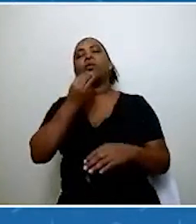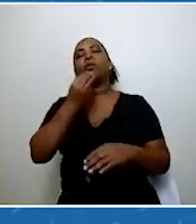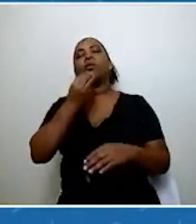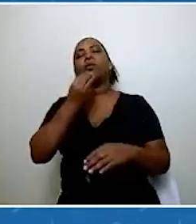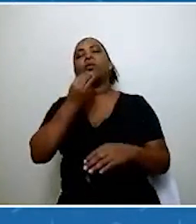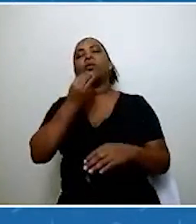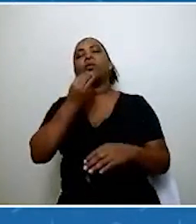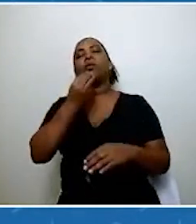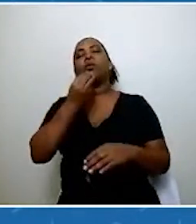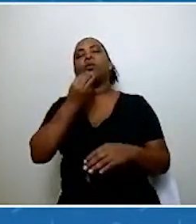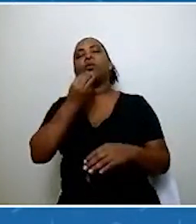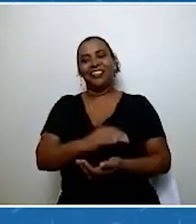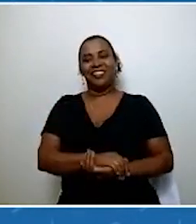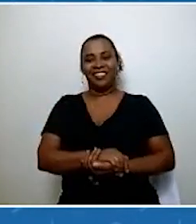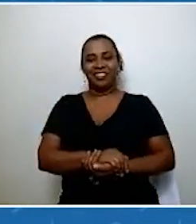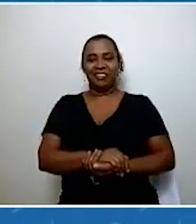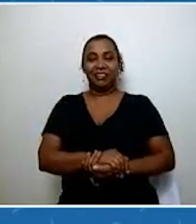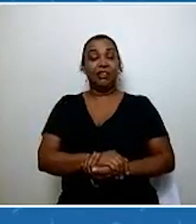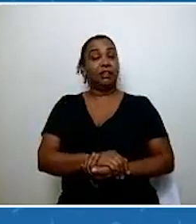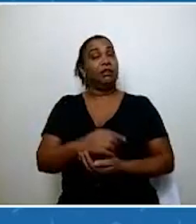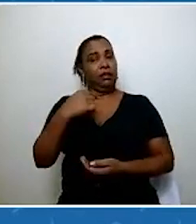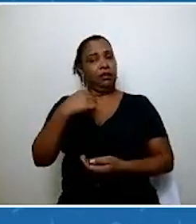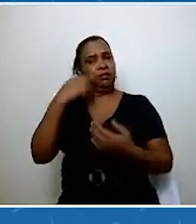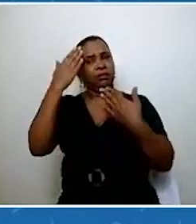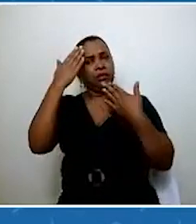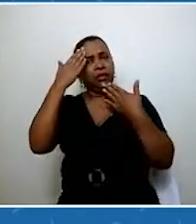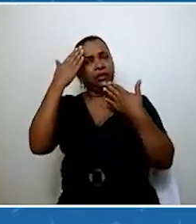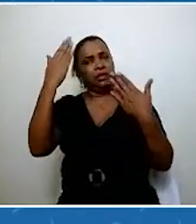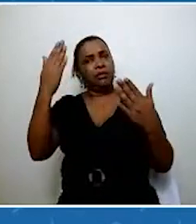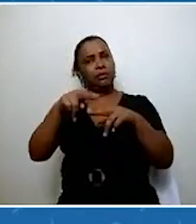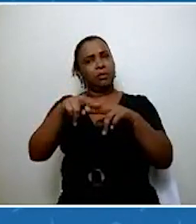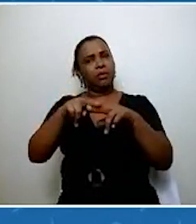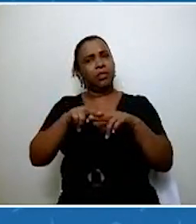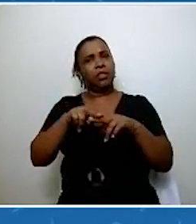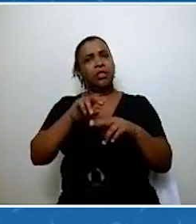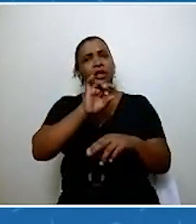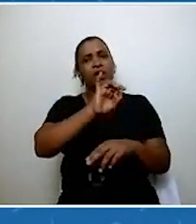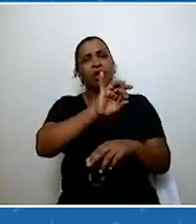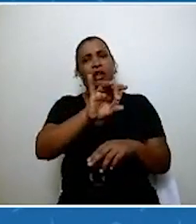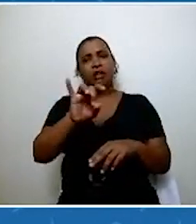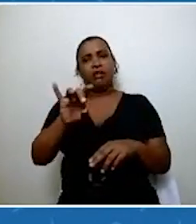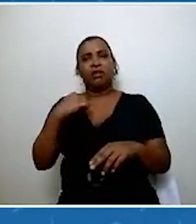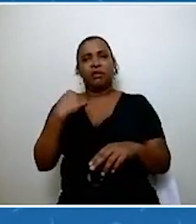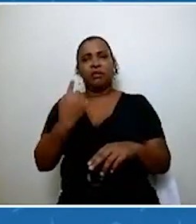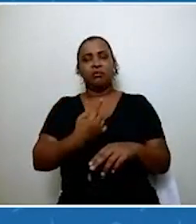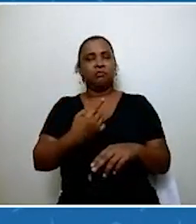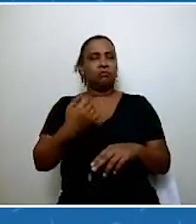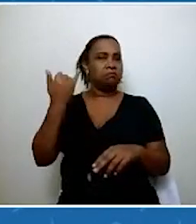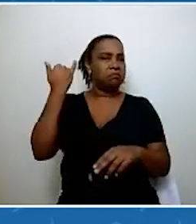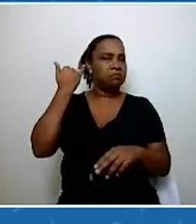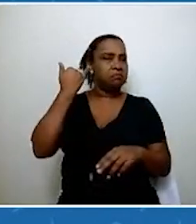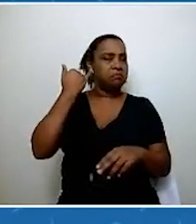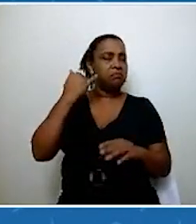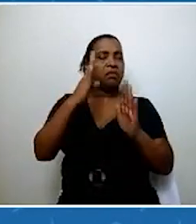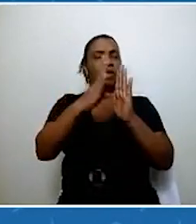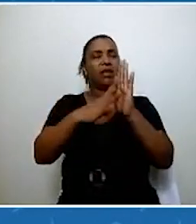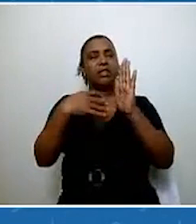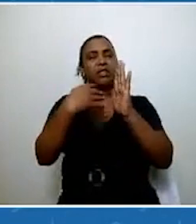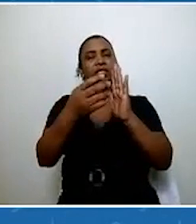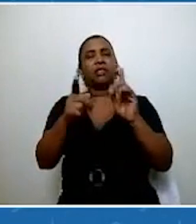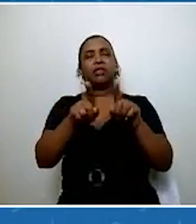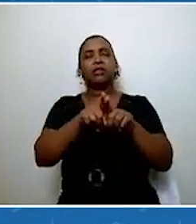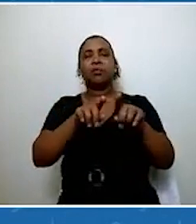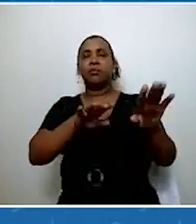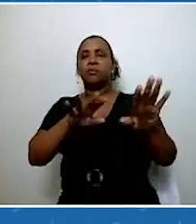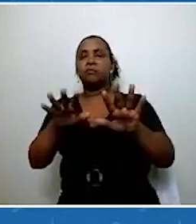Eu é que agradeço, porque cada vez que a gente escuta sobre a agenda e a mobilização daquilo que vocês estão